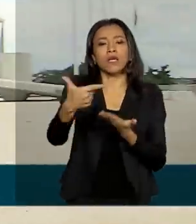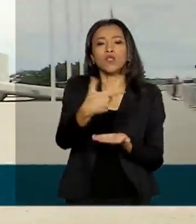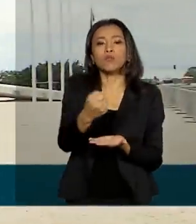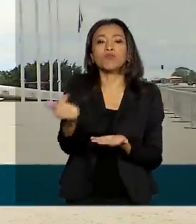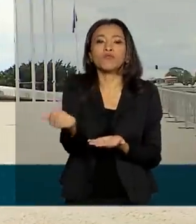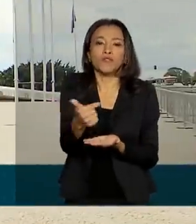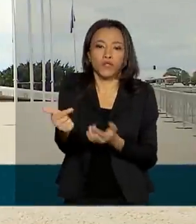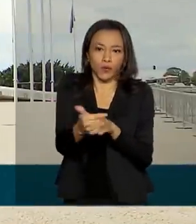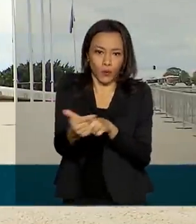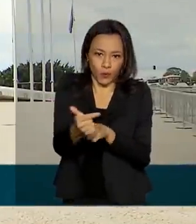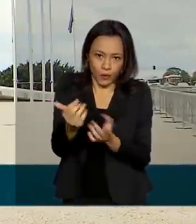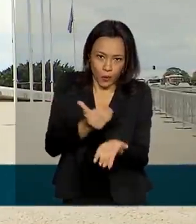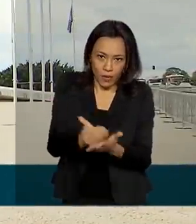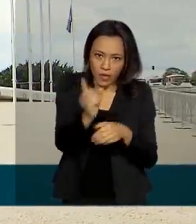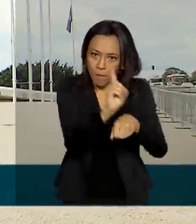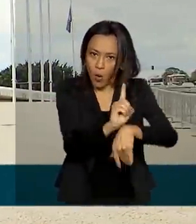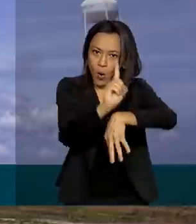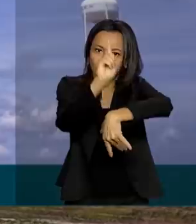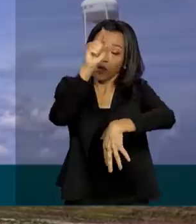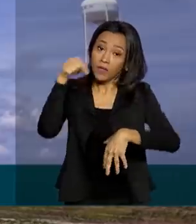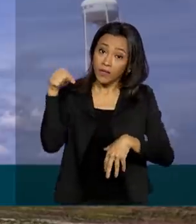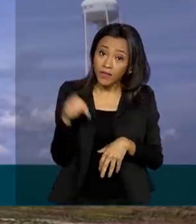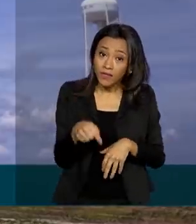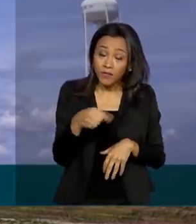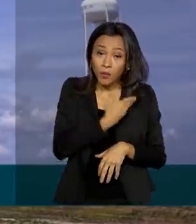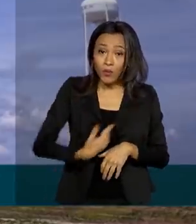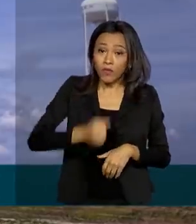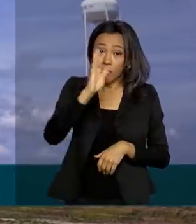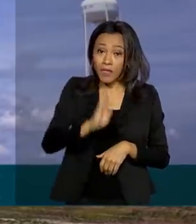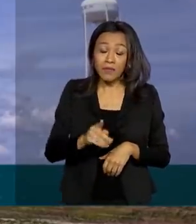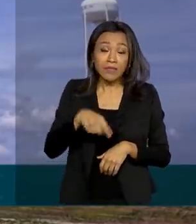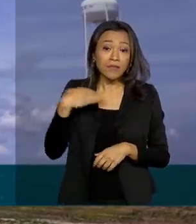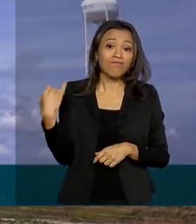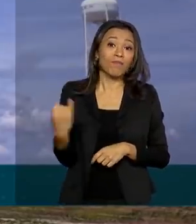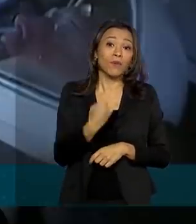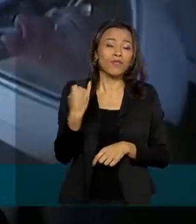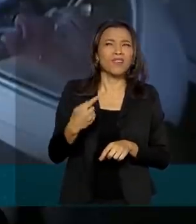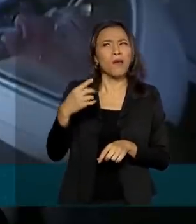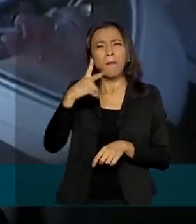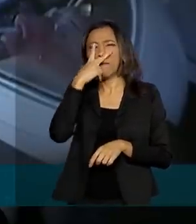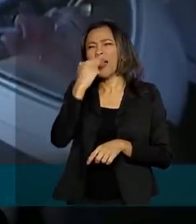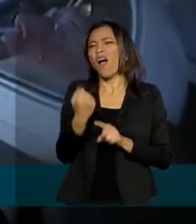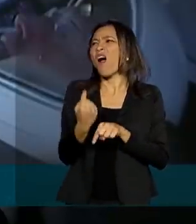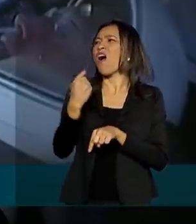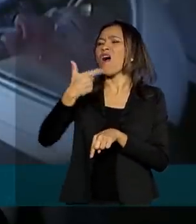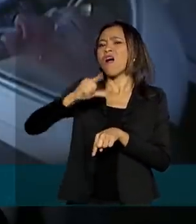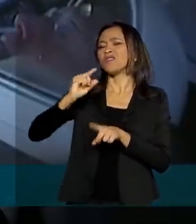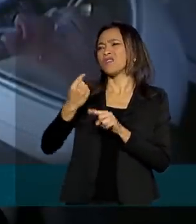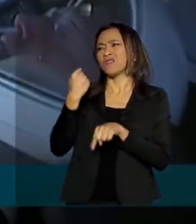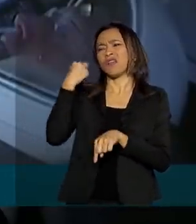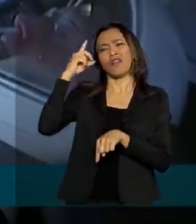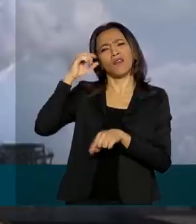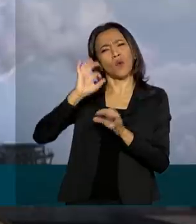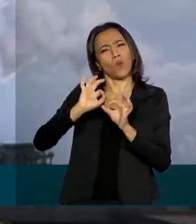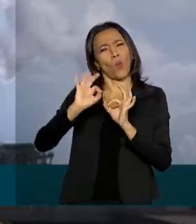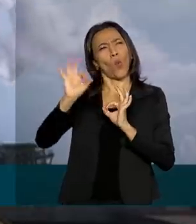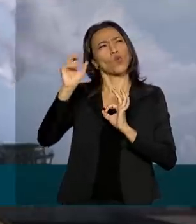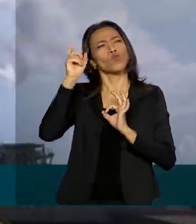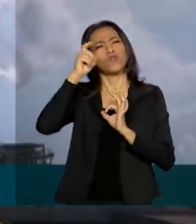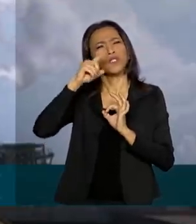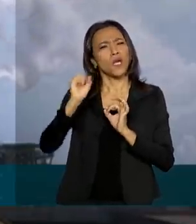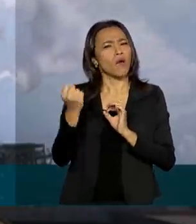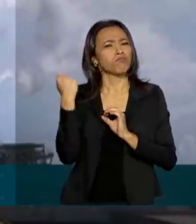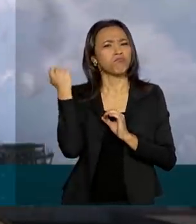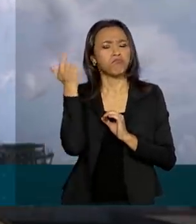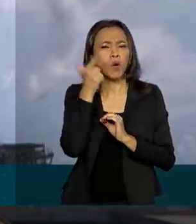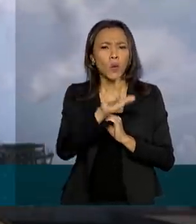brasileiro, esse é mais um passo do Brasil em feitos que parecem tão distantes da gente, no espaço, mas que influenciam na